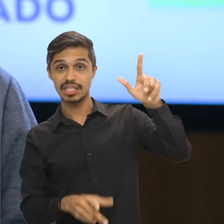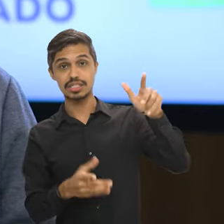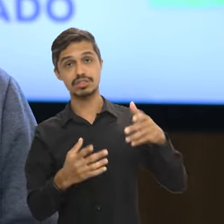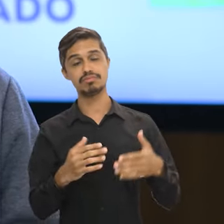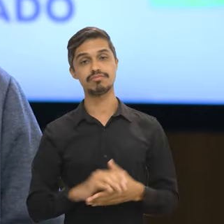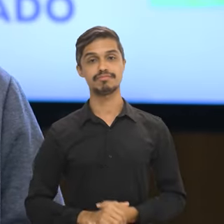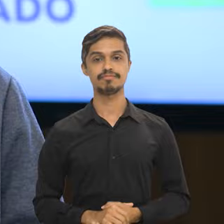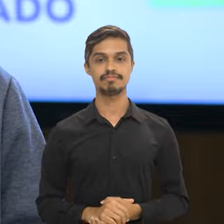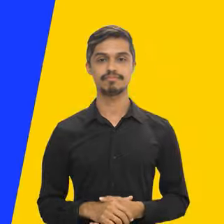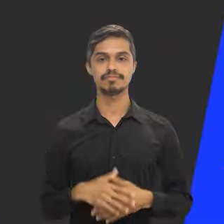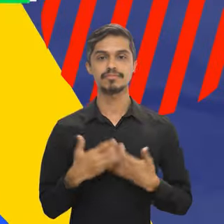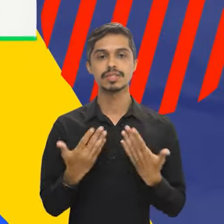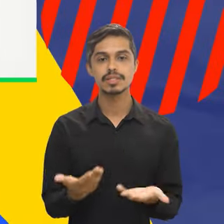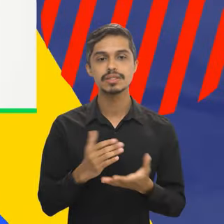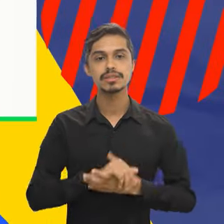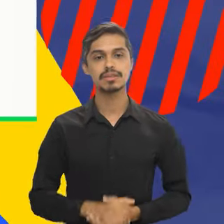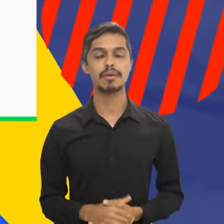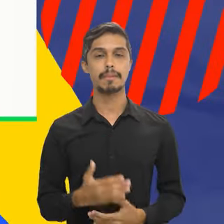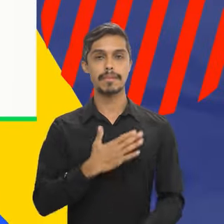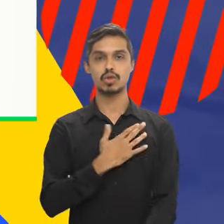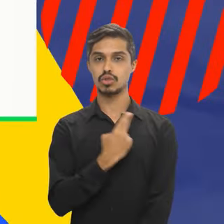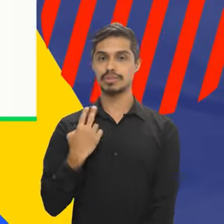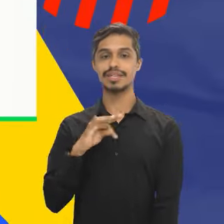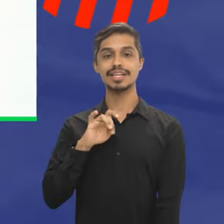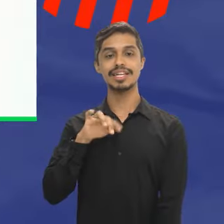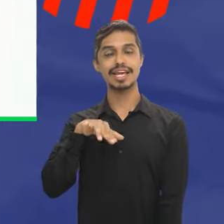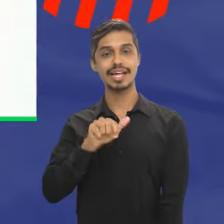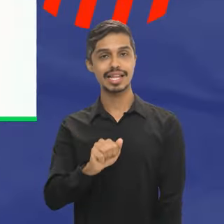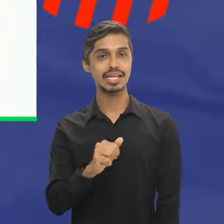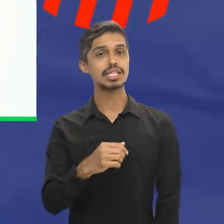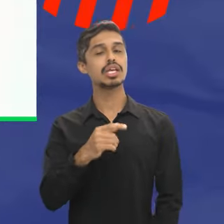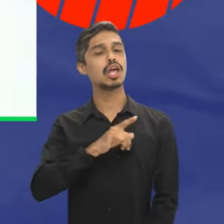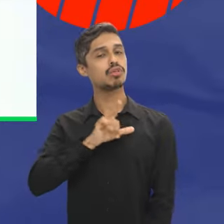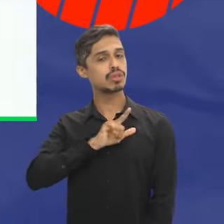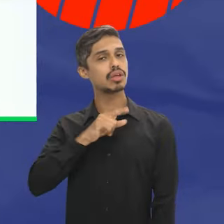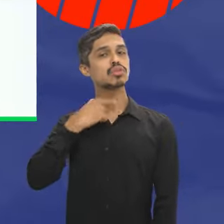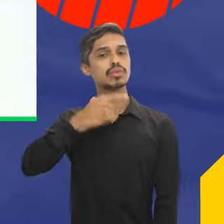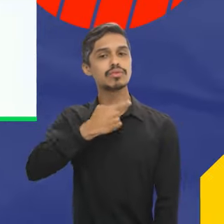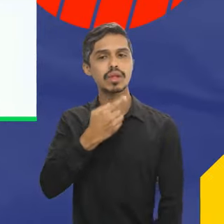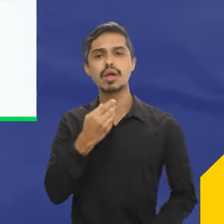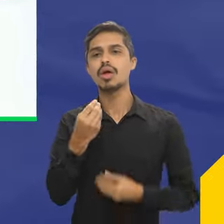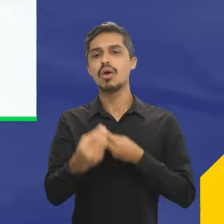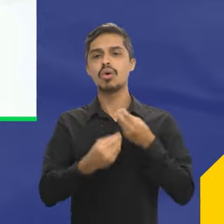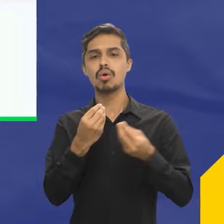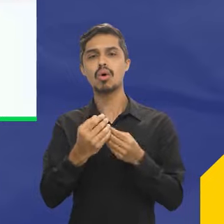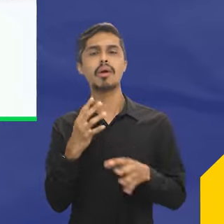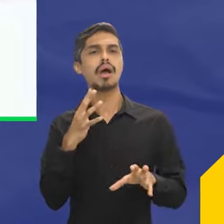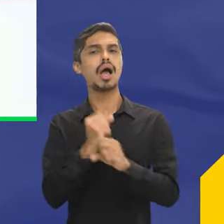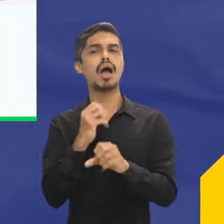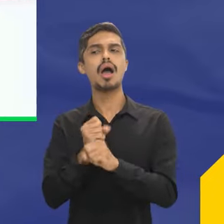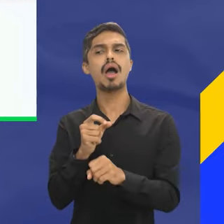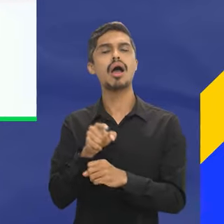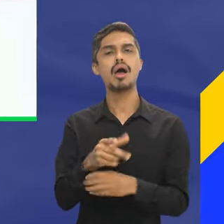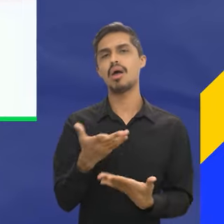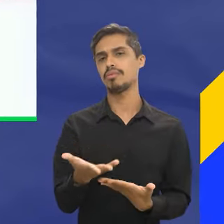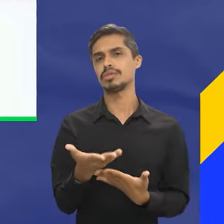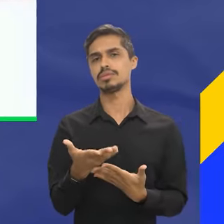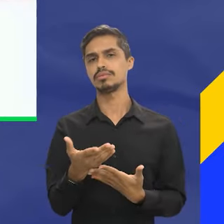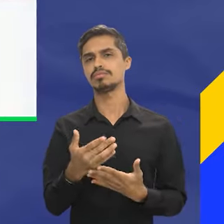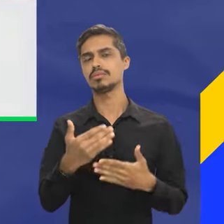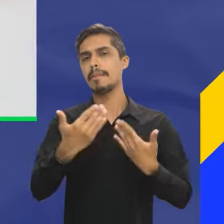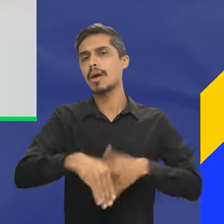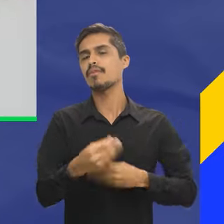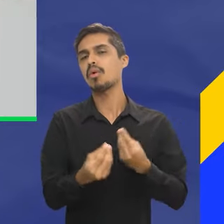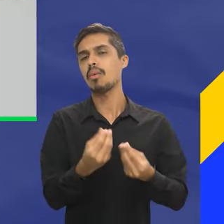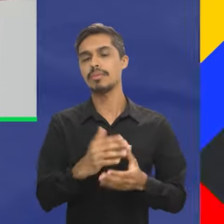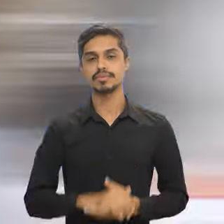depender do desempenho de cada um. Olá, o meu nome é Daniela e eu tenho uma dúvida. Como que vão ser calculadas as notas